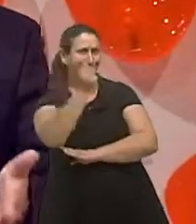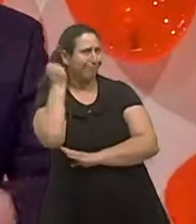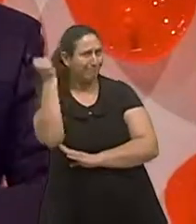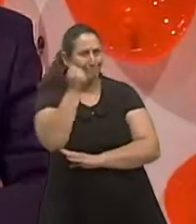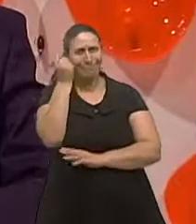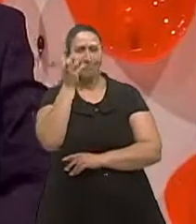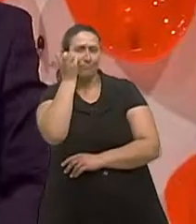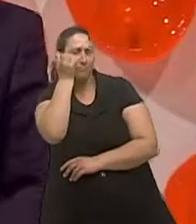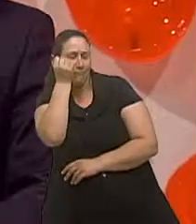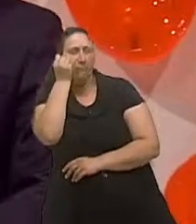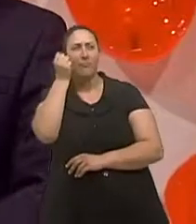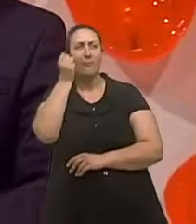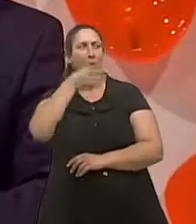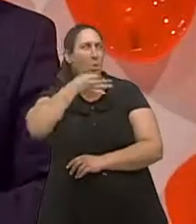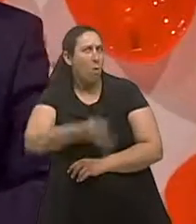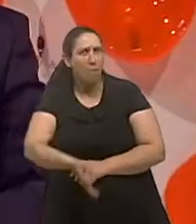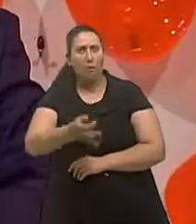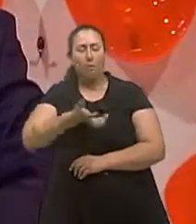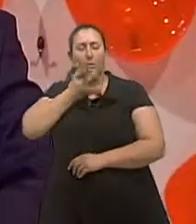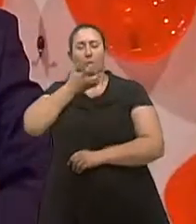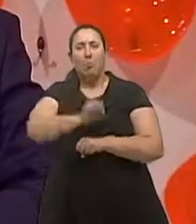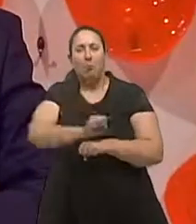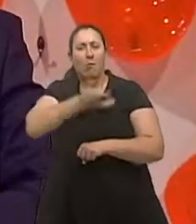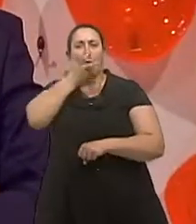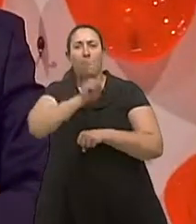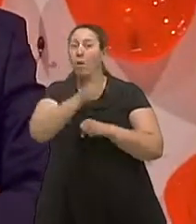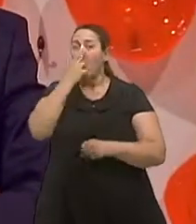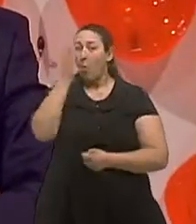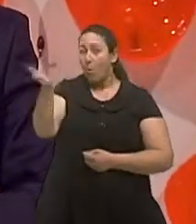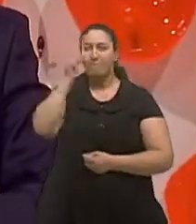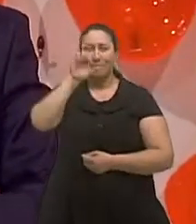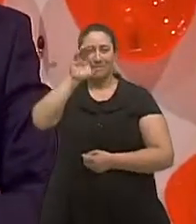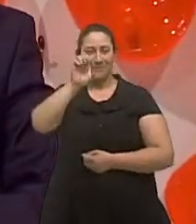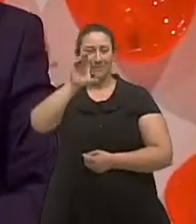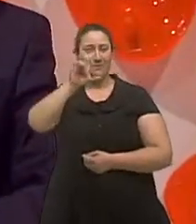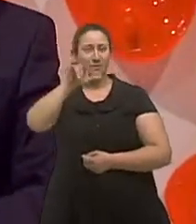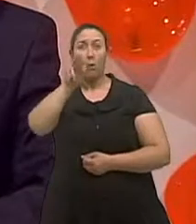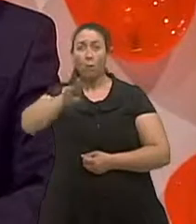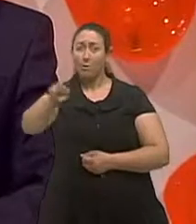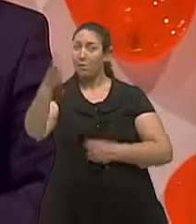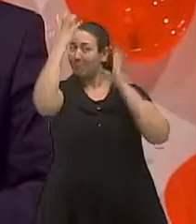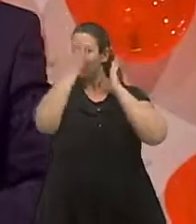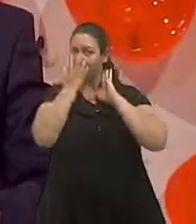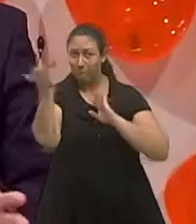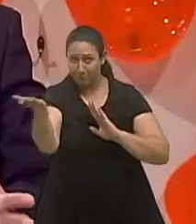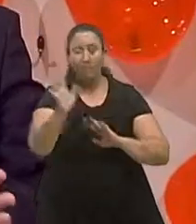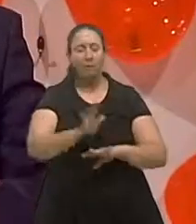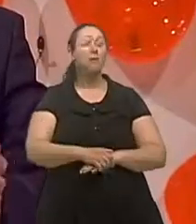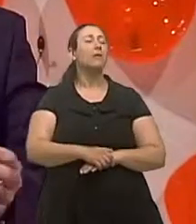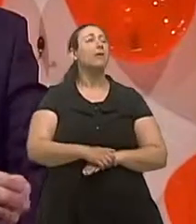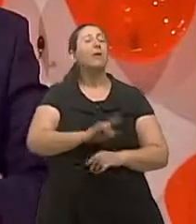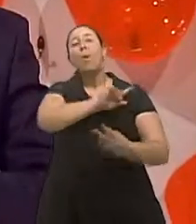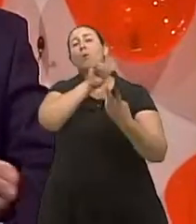possivelmente da Cecília acabam tendo que ir para aparelhos especiais como aquele que ela demonstrou entendi pacientes com